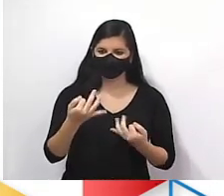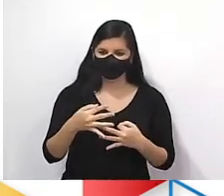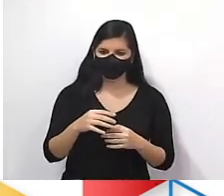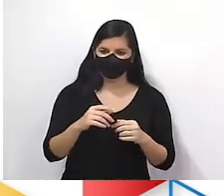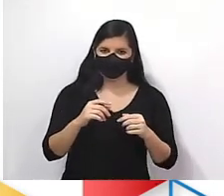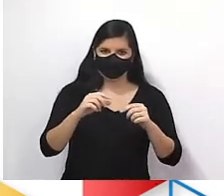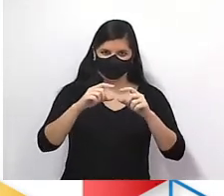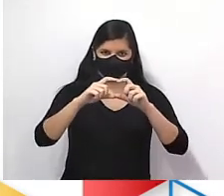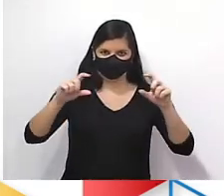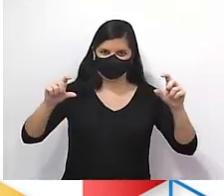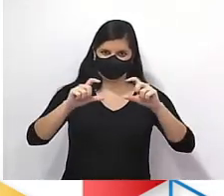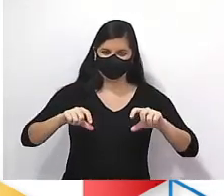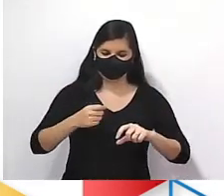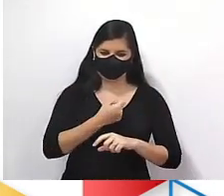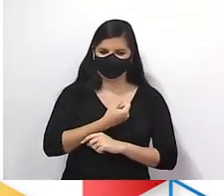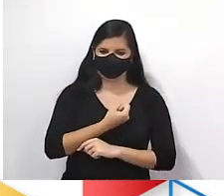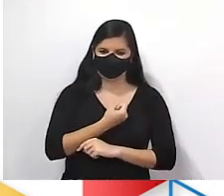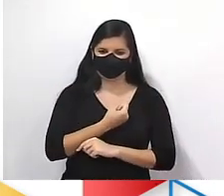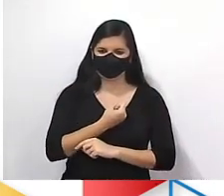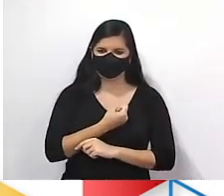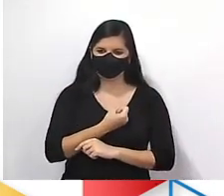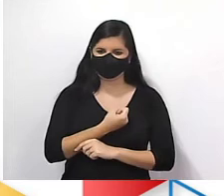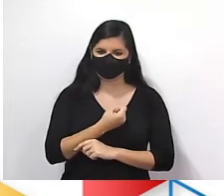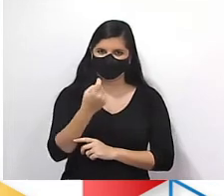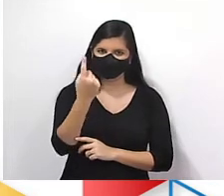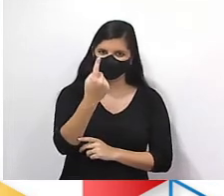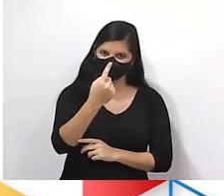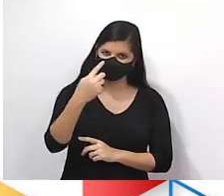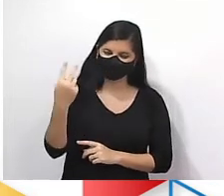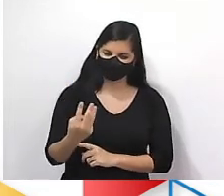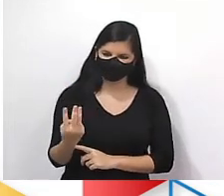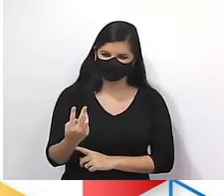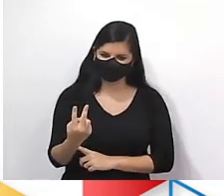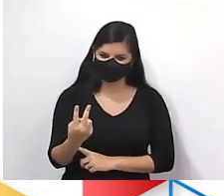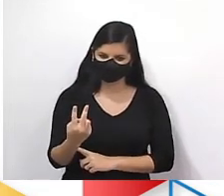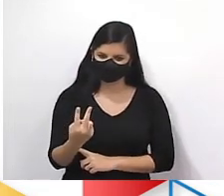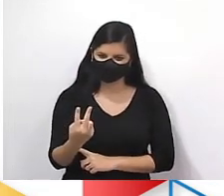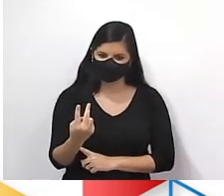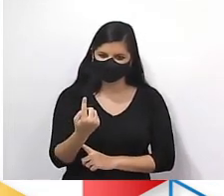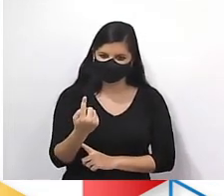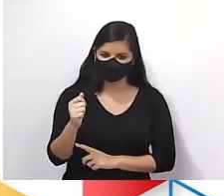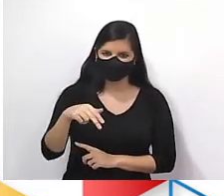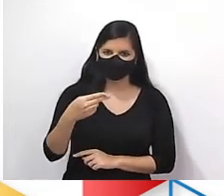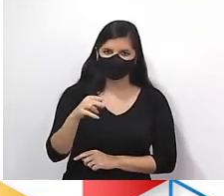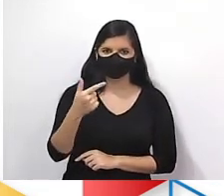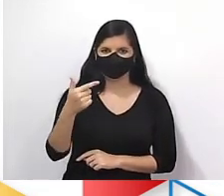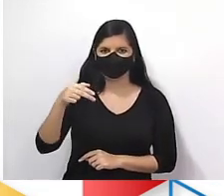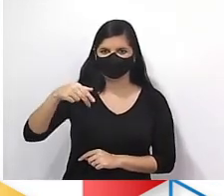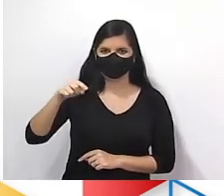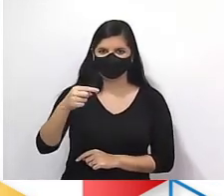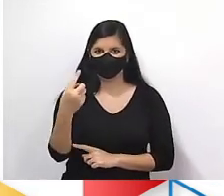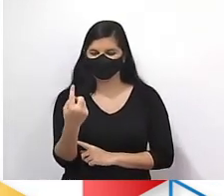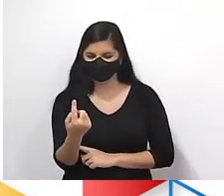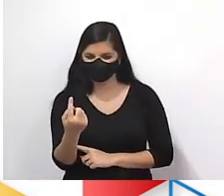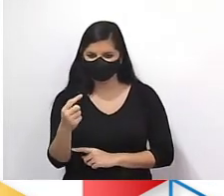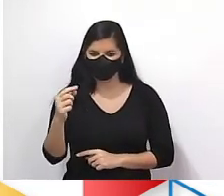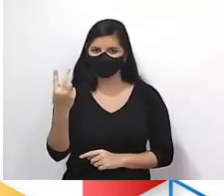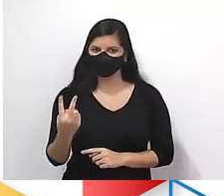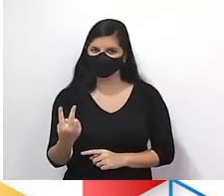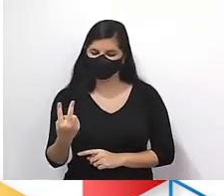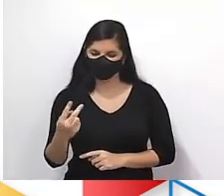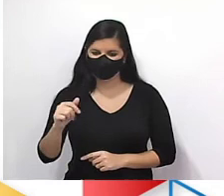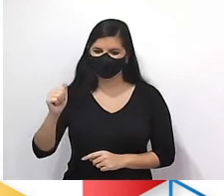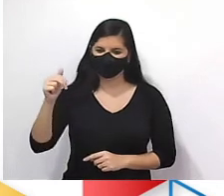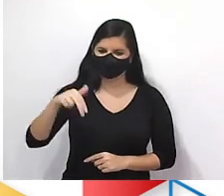duas sequências numéricas no item, né? No ponto 1 ele tem AN é igual a 2N menos 1. E no